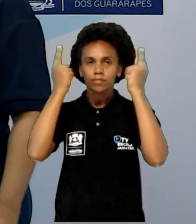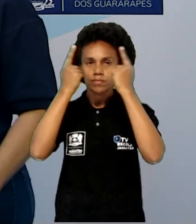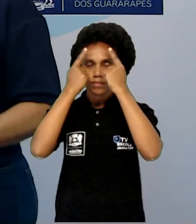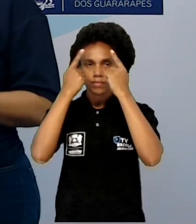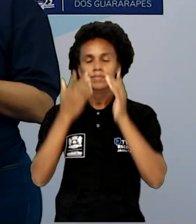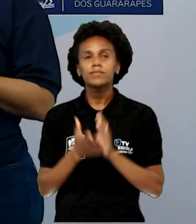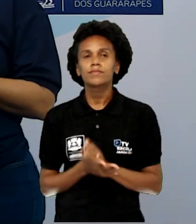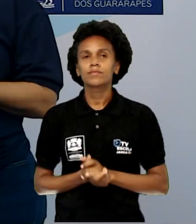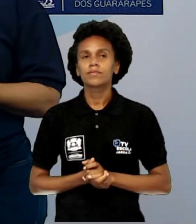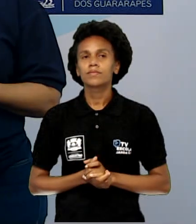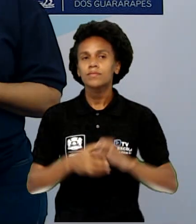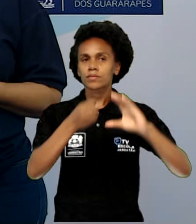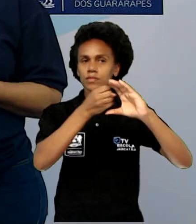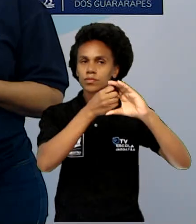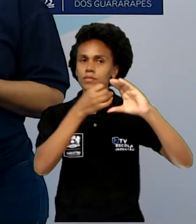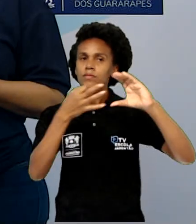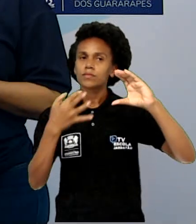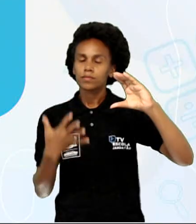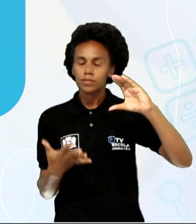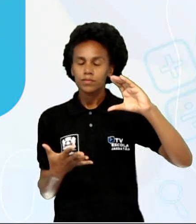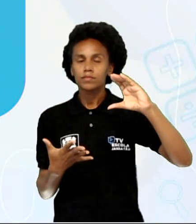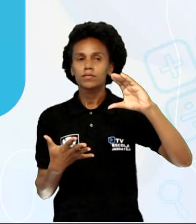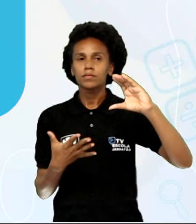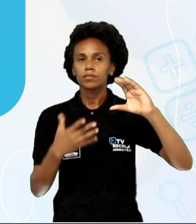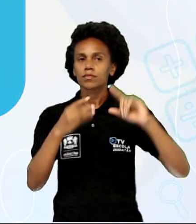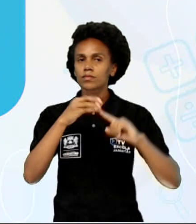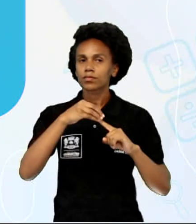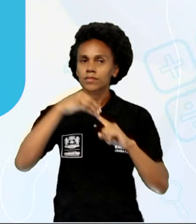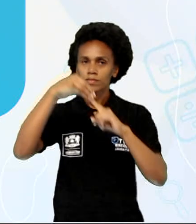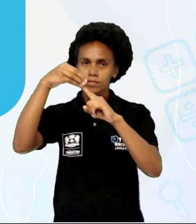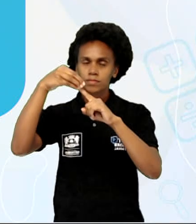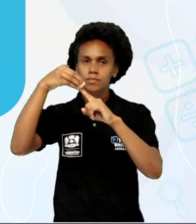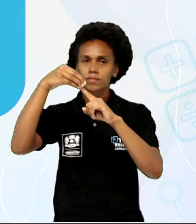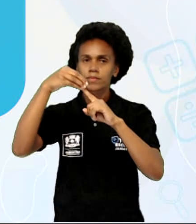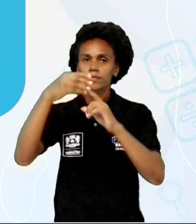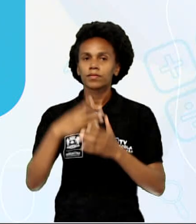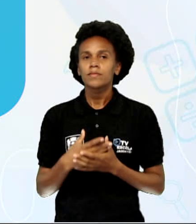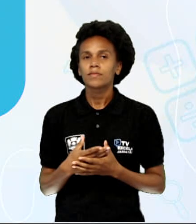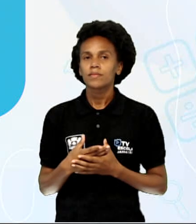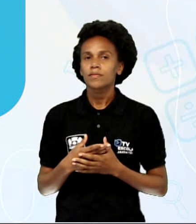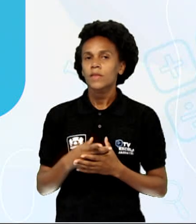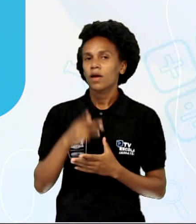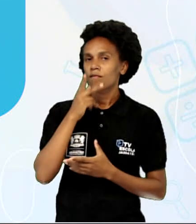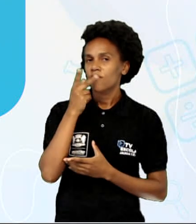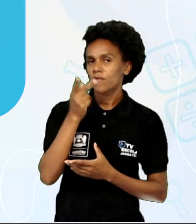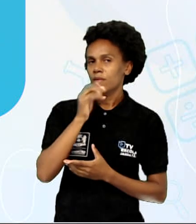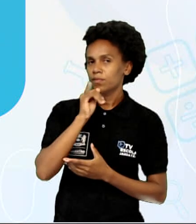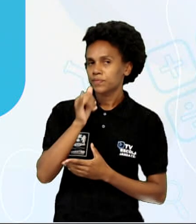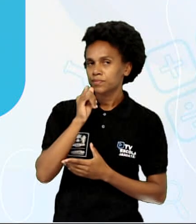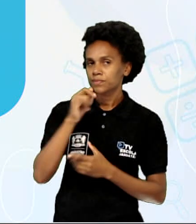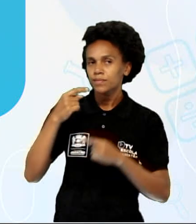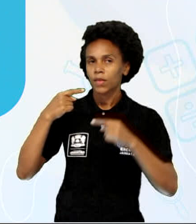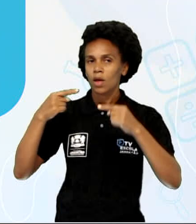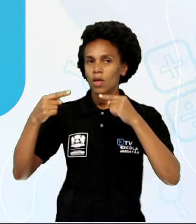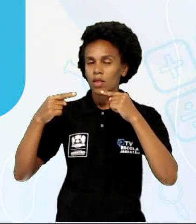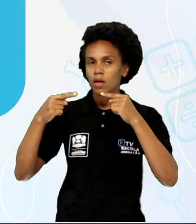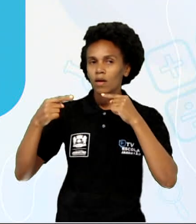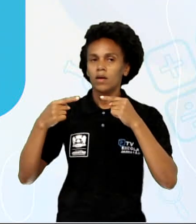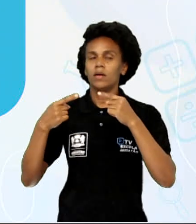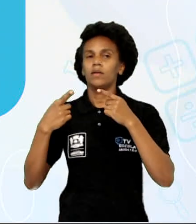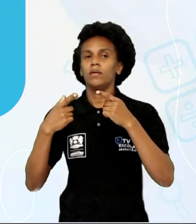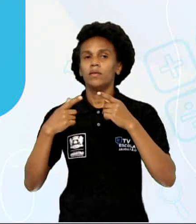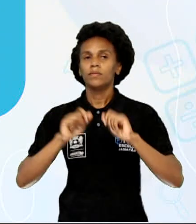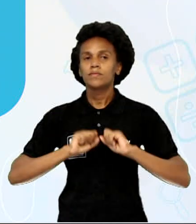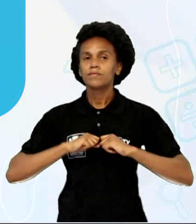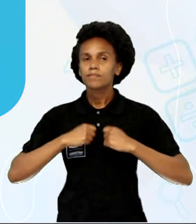As características principais é que são contadas através de diálogos, como eu falei antes, falas e das ações dos